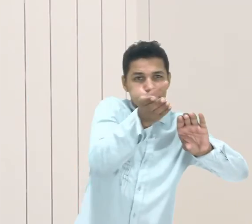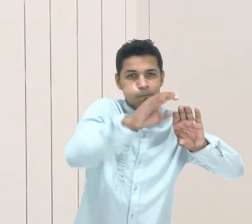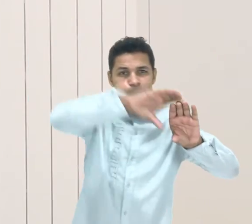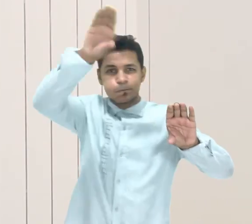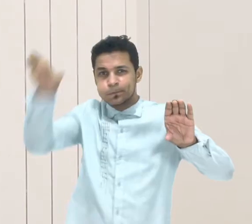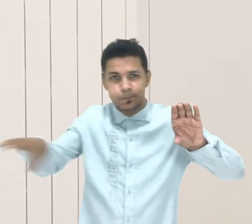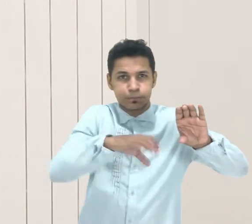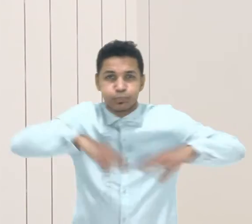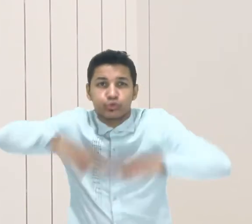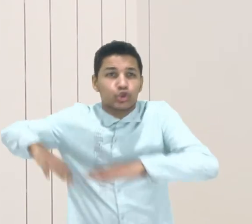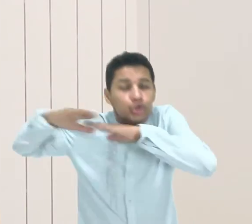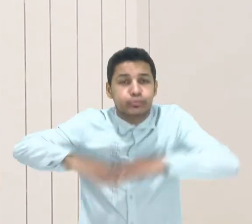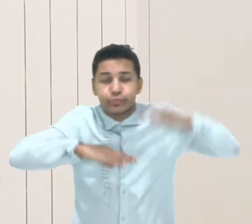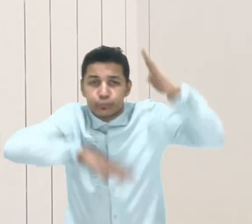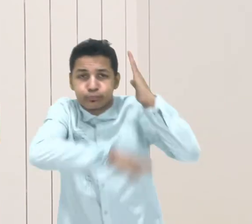Foi para a música.